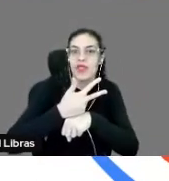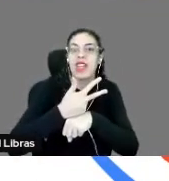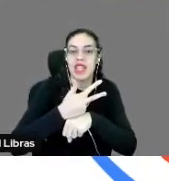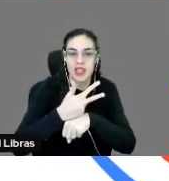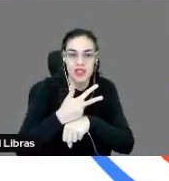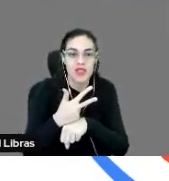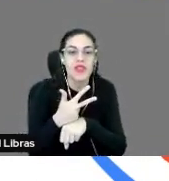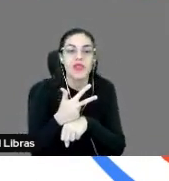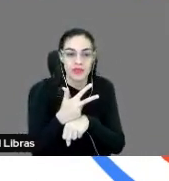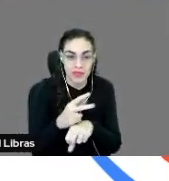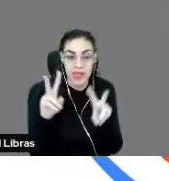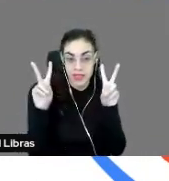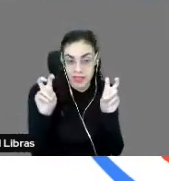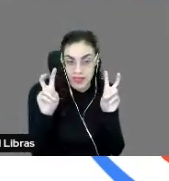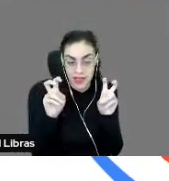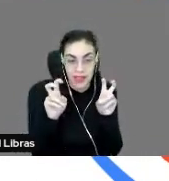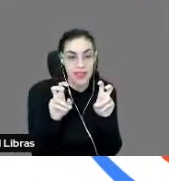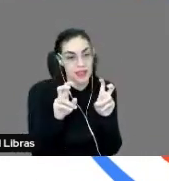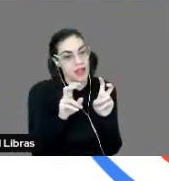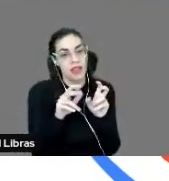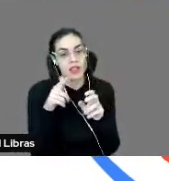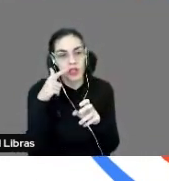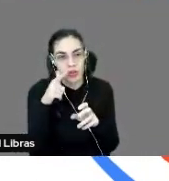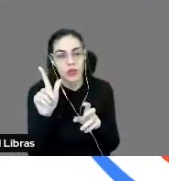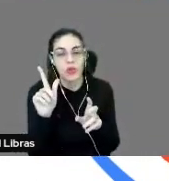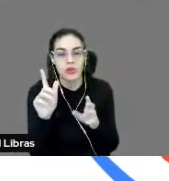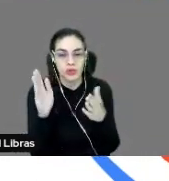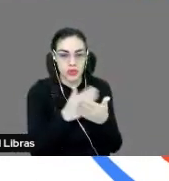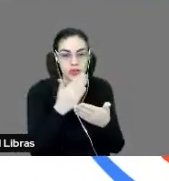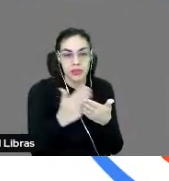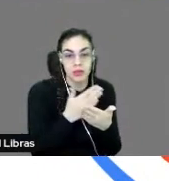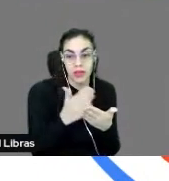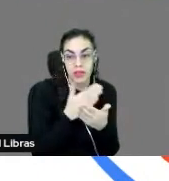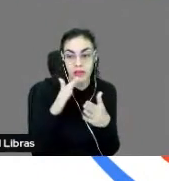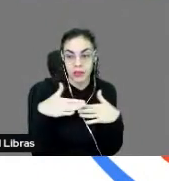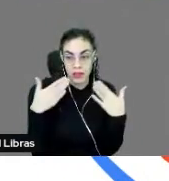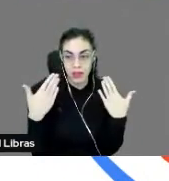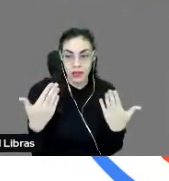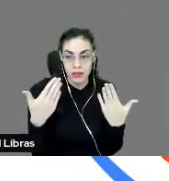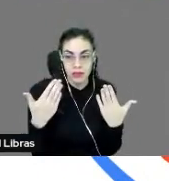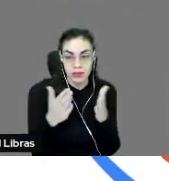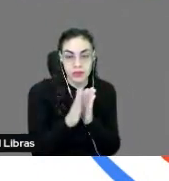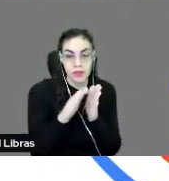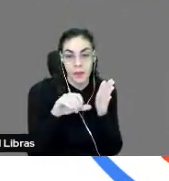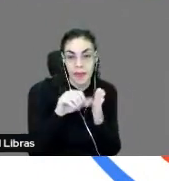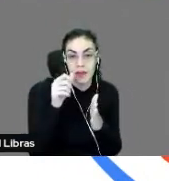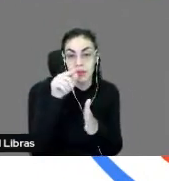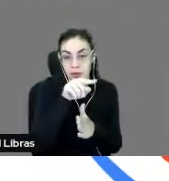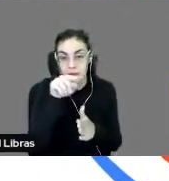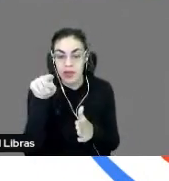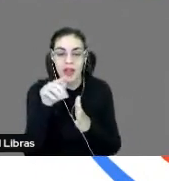existem formas de citar, inclusive, outras mídias, além do livro. Então, acho que o primeiro elemento é esse, né? A gente